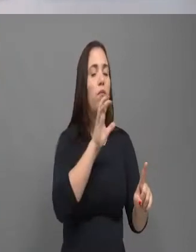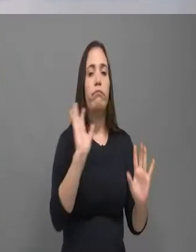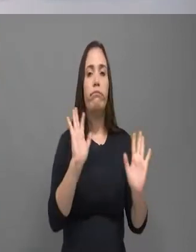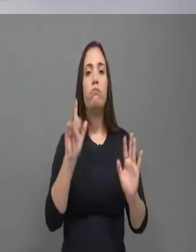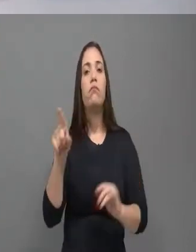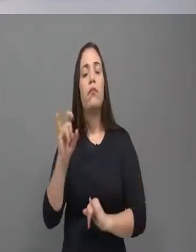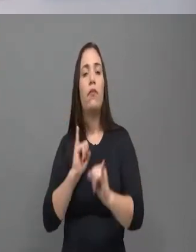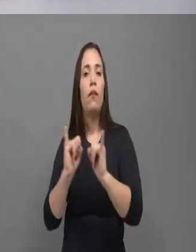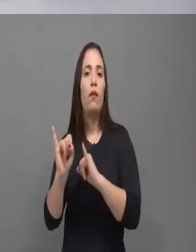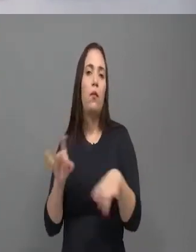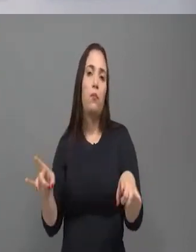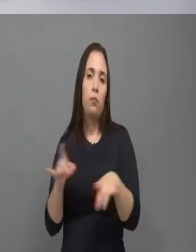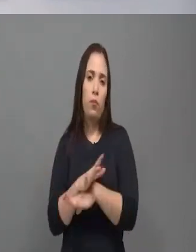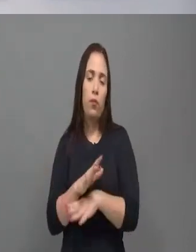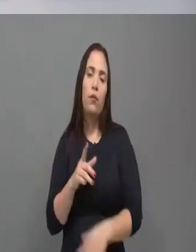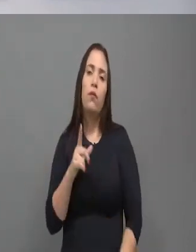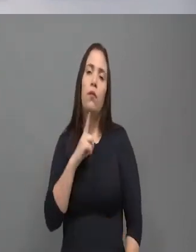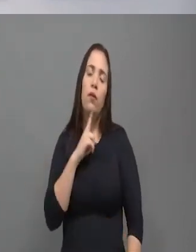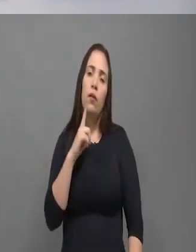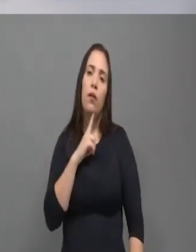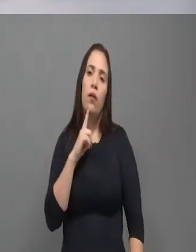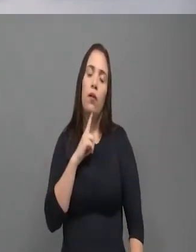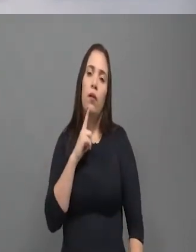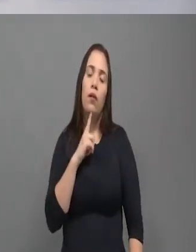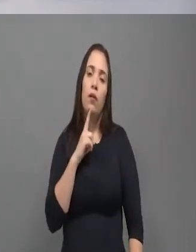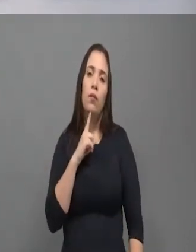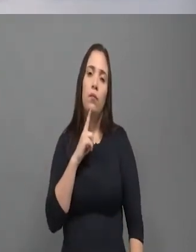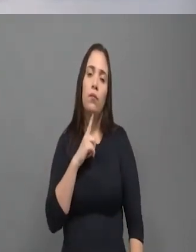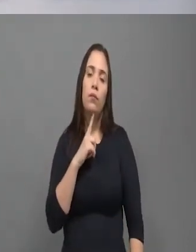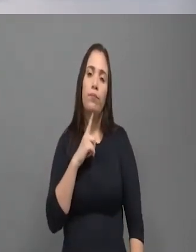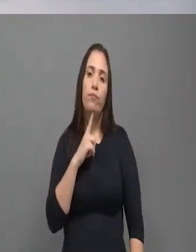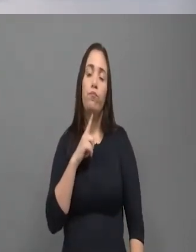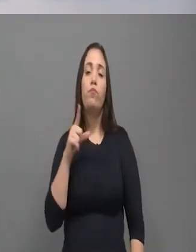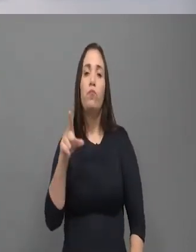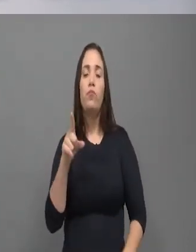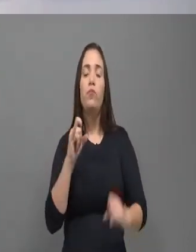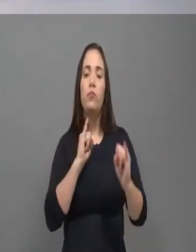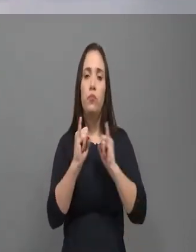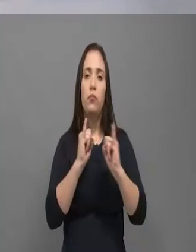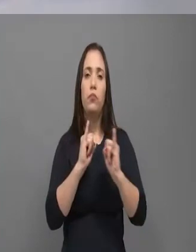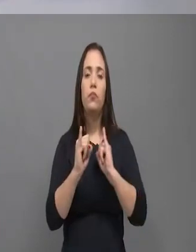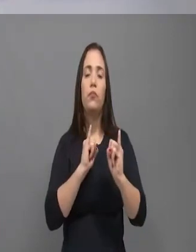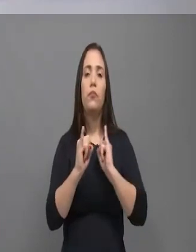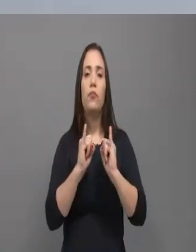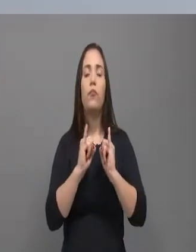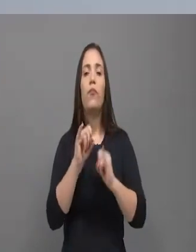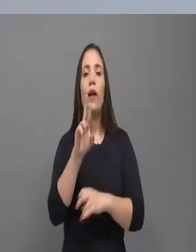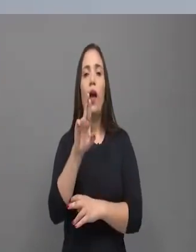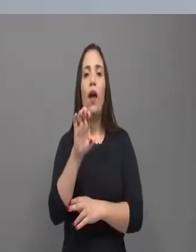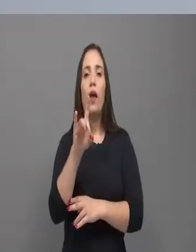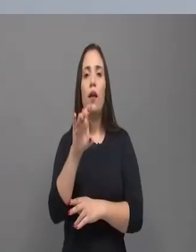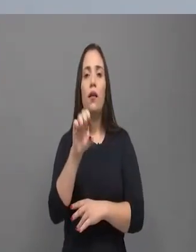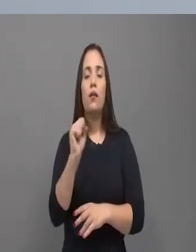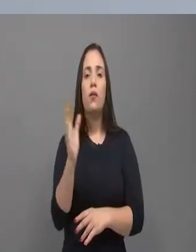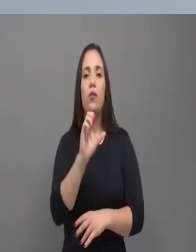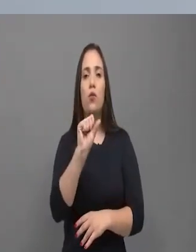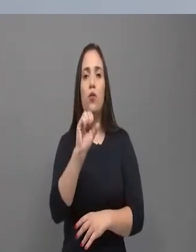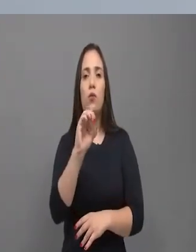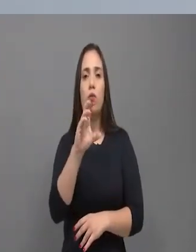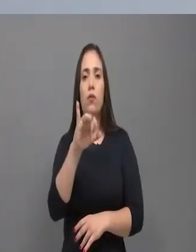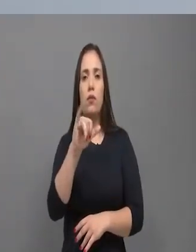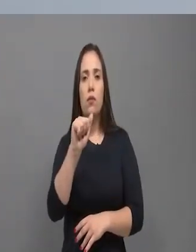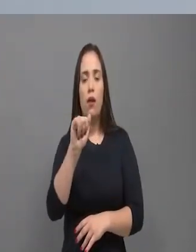muito grande nessas eleições, essas eleições que estão se avizinhando. O senhor está falando em eleições, eu tenho um colega que ainda está...